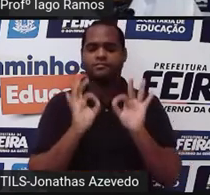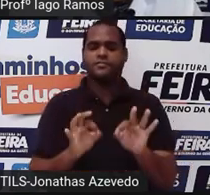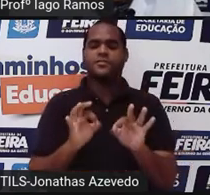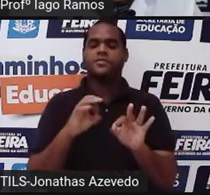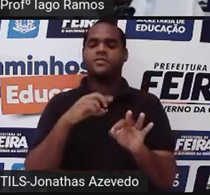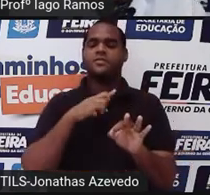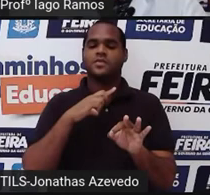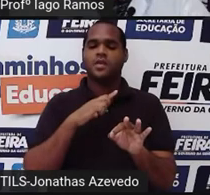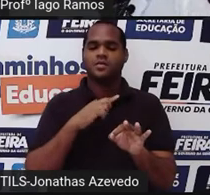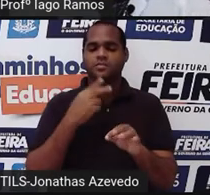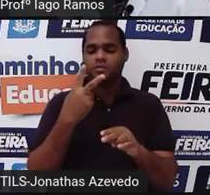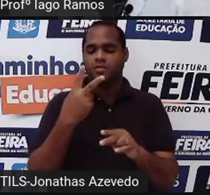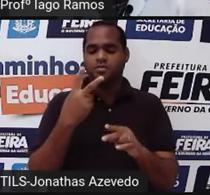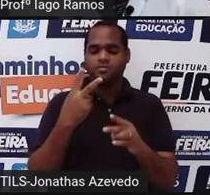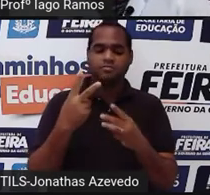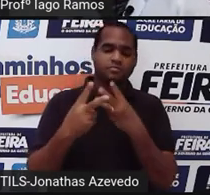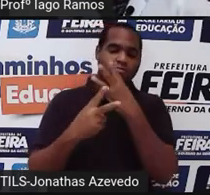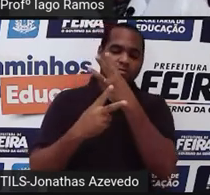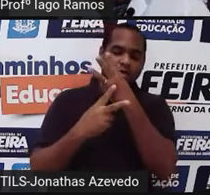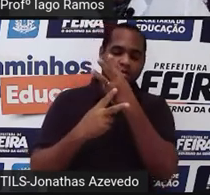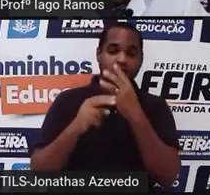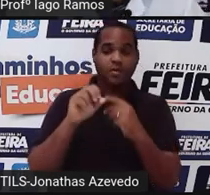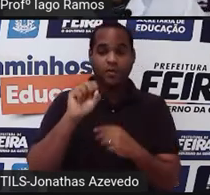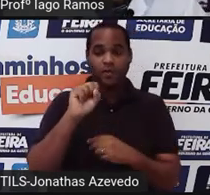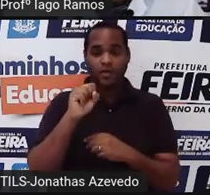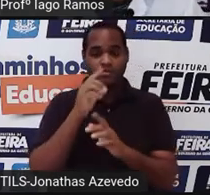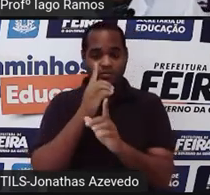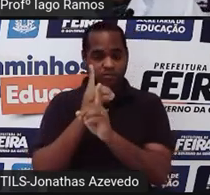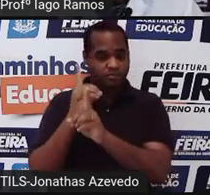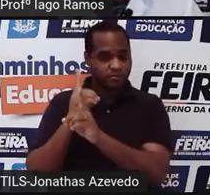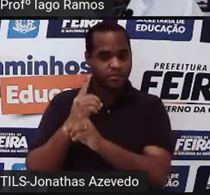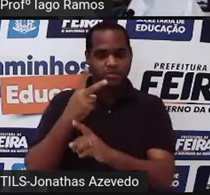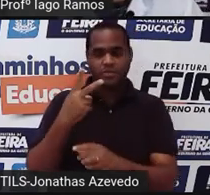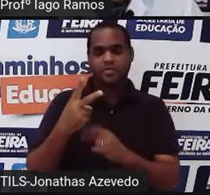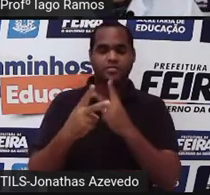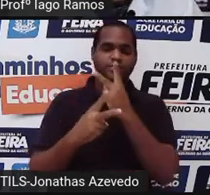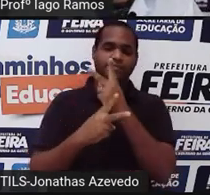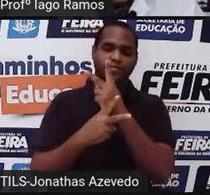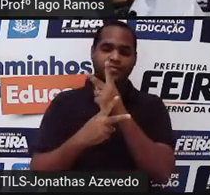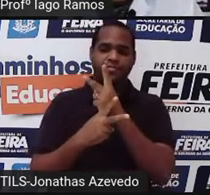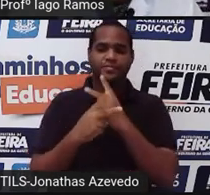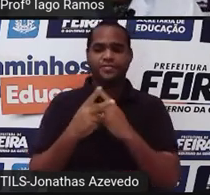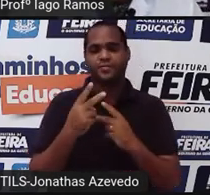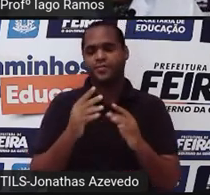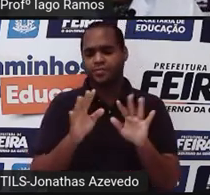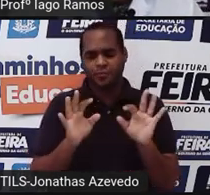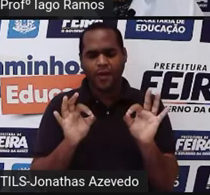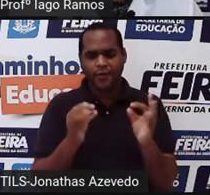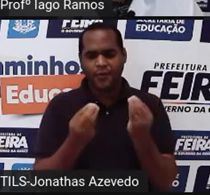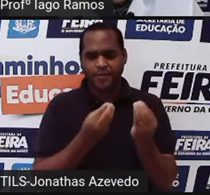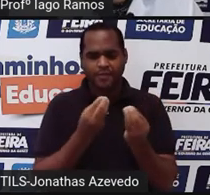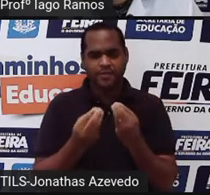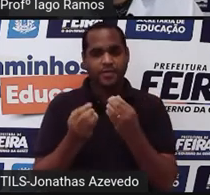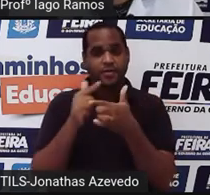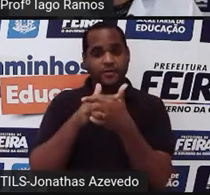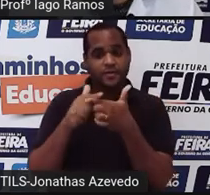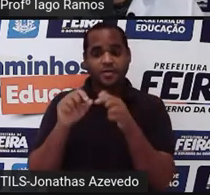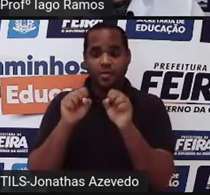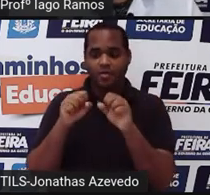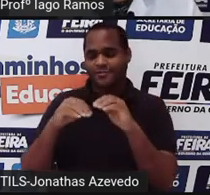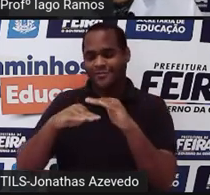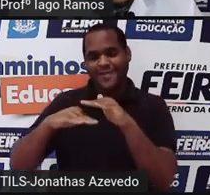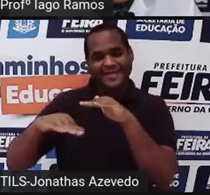Como é que do 2 elevado a 3, que dá 8, eu encontro 2 elevado a 2, que dá 4? É só dividir pela base,